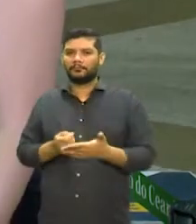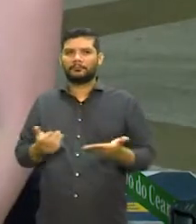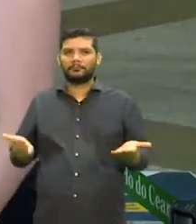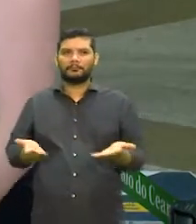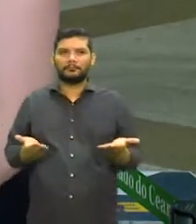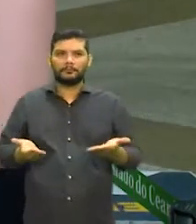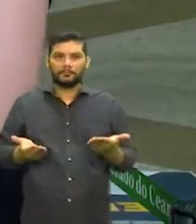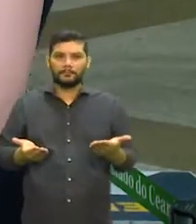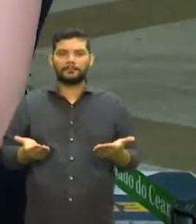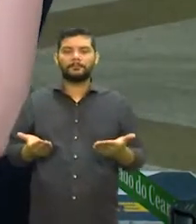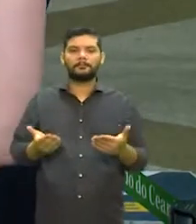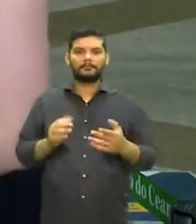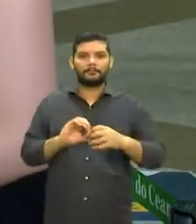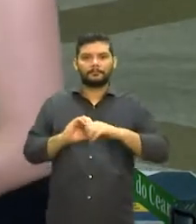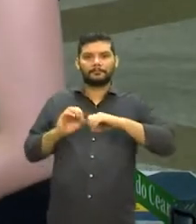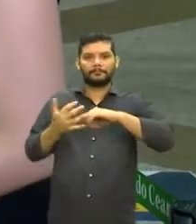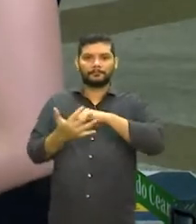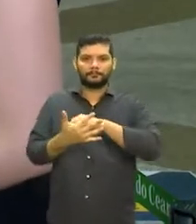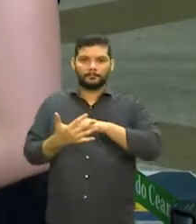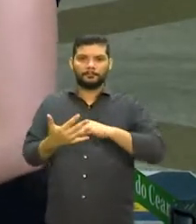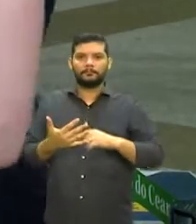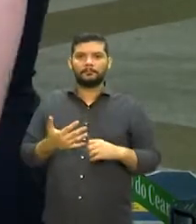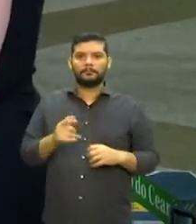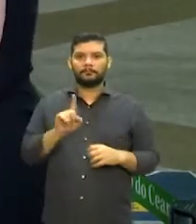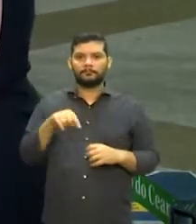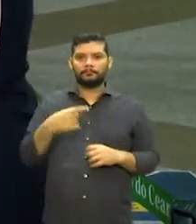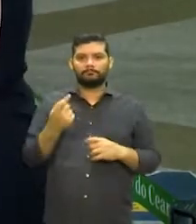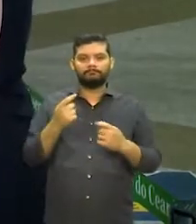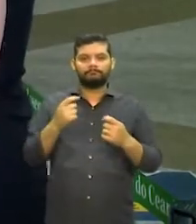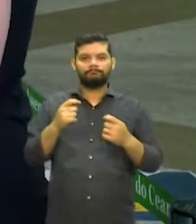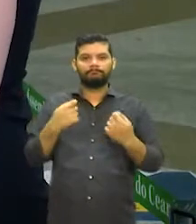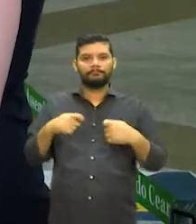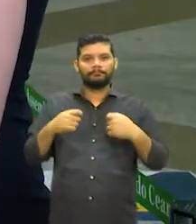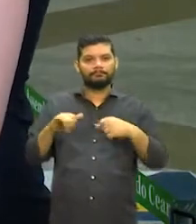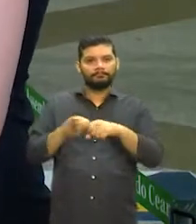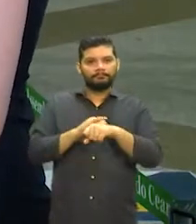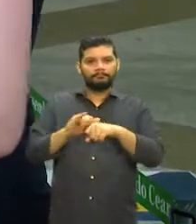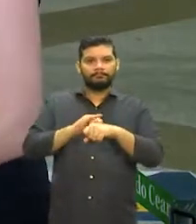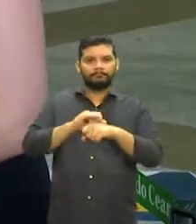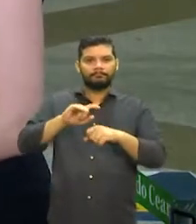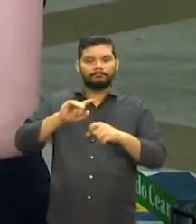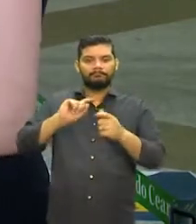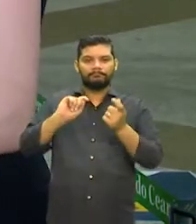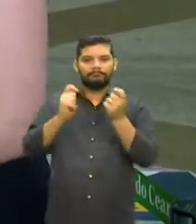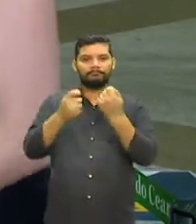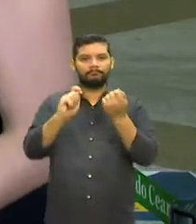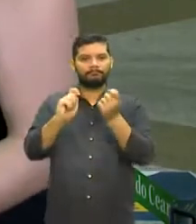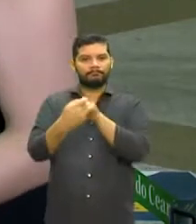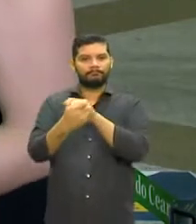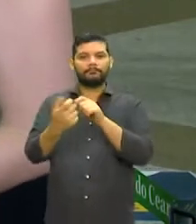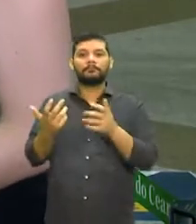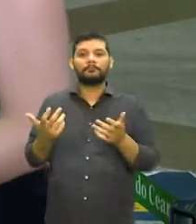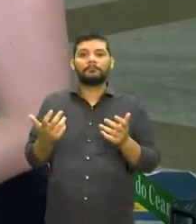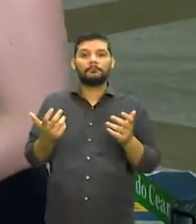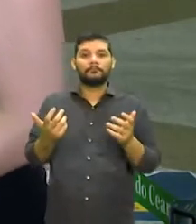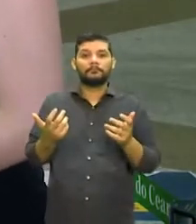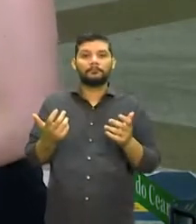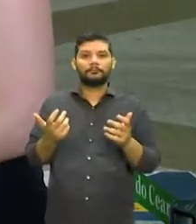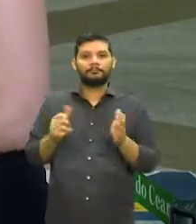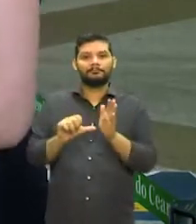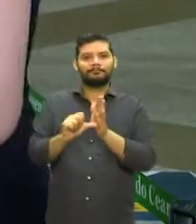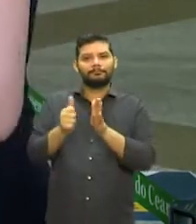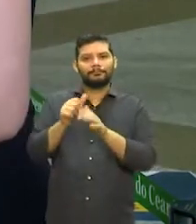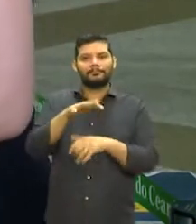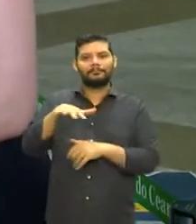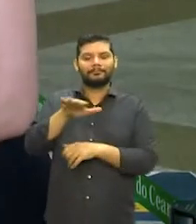pandemia. E, assim, as pessoas tiveram que se reinventar, os músicos principalmente, né? Tudo foi o primeiro setor que teve que parar e